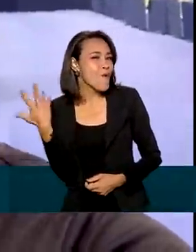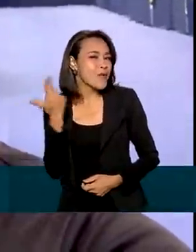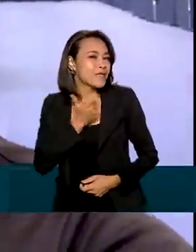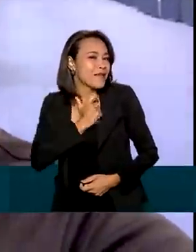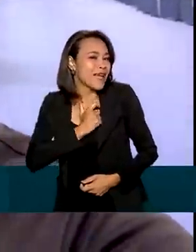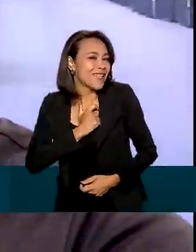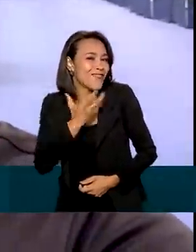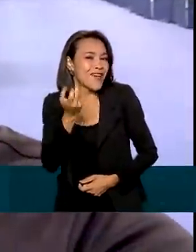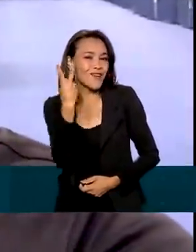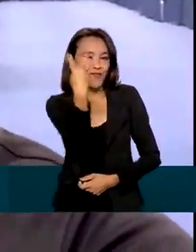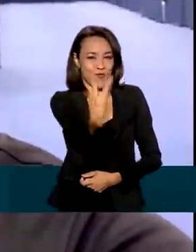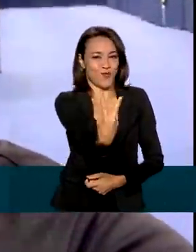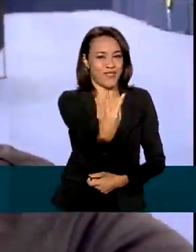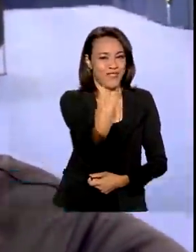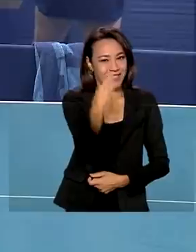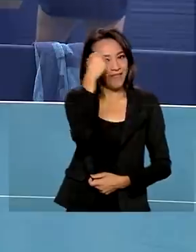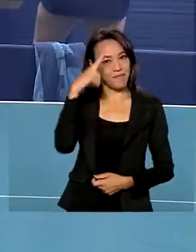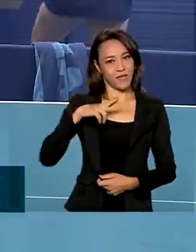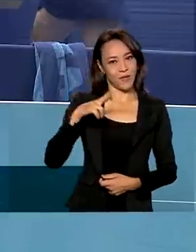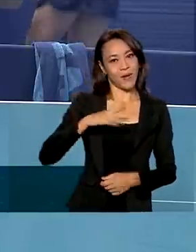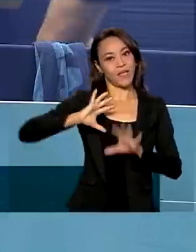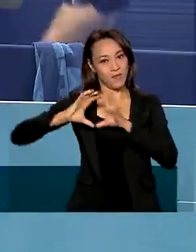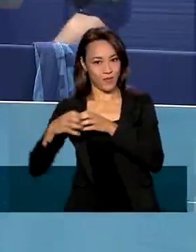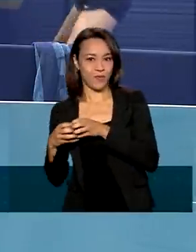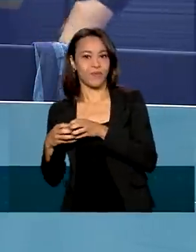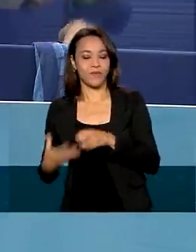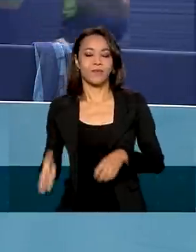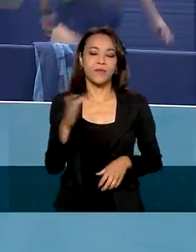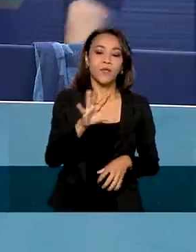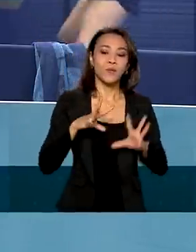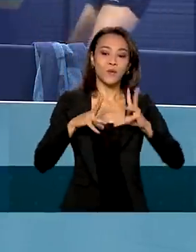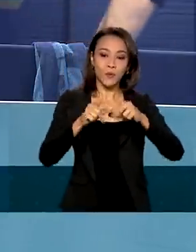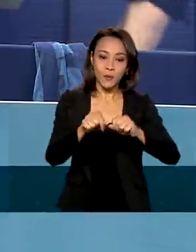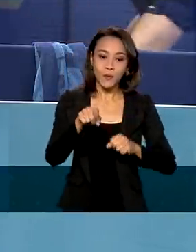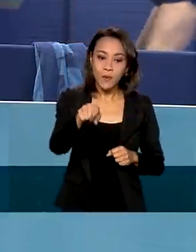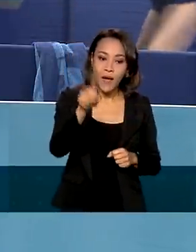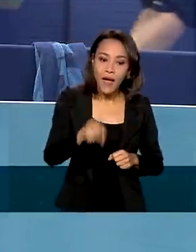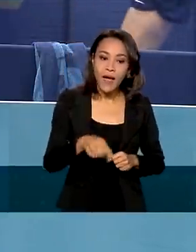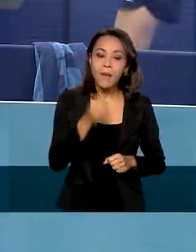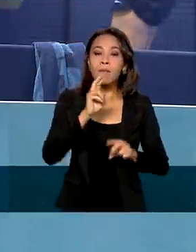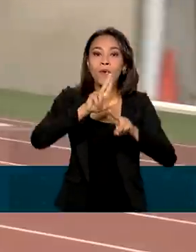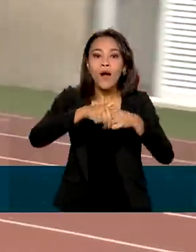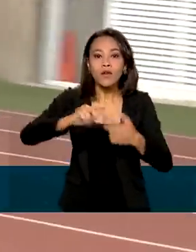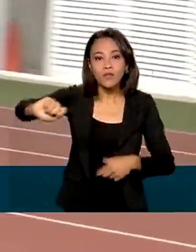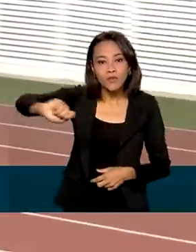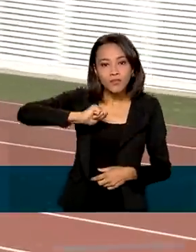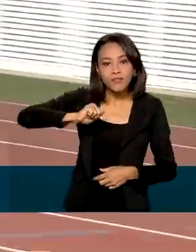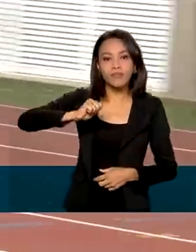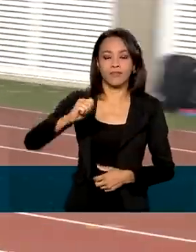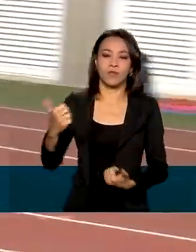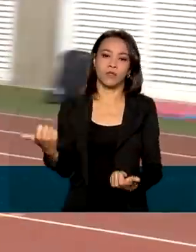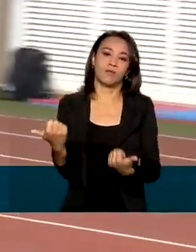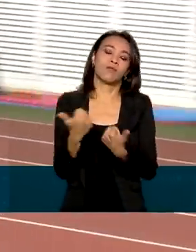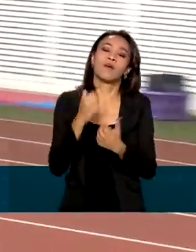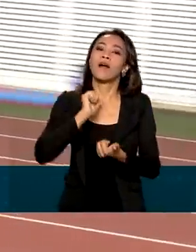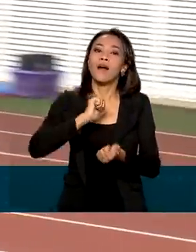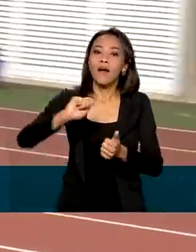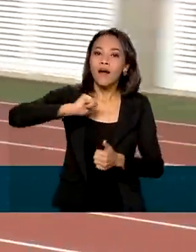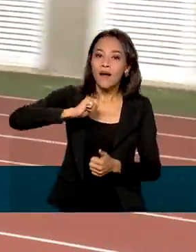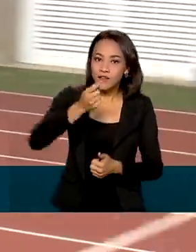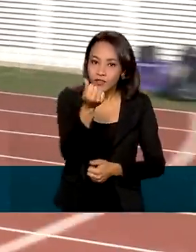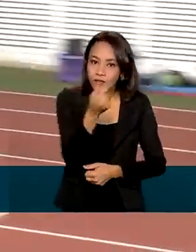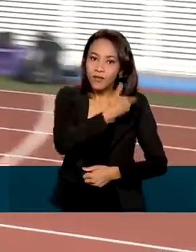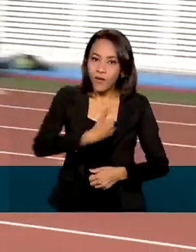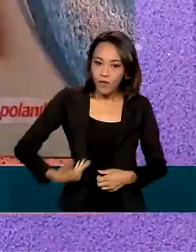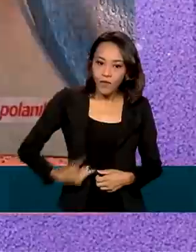voltar com duas, no individual e por equipes. Todo esse otimismo é alavancado pelo Bolsa Atleta, que contempla 95%